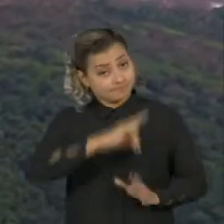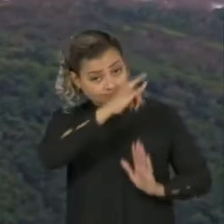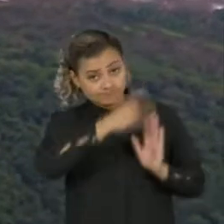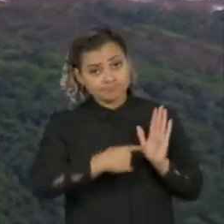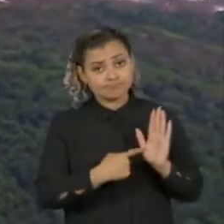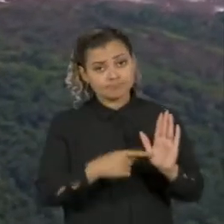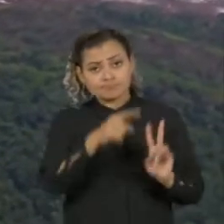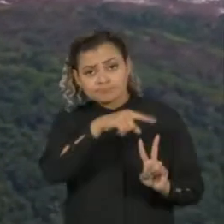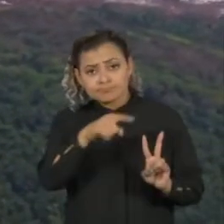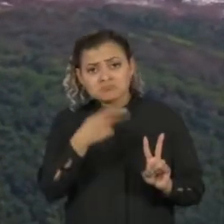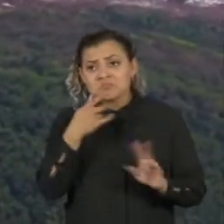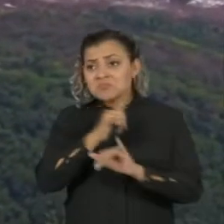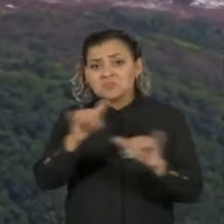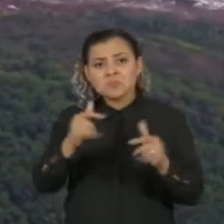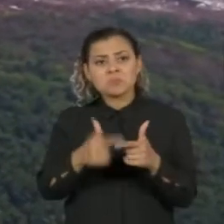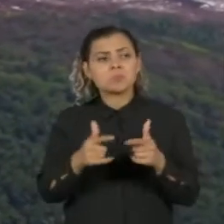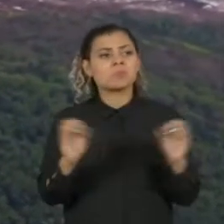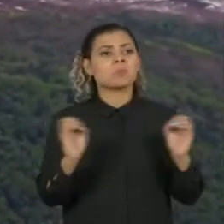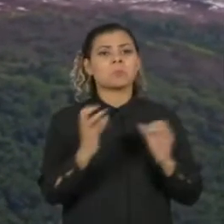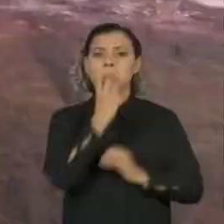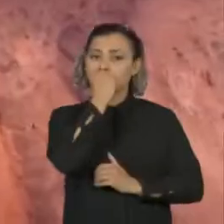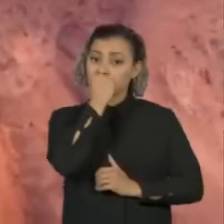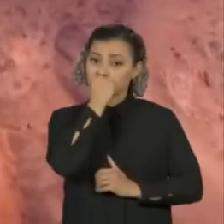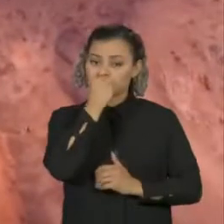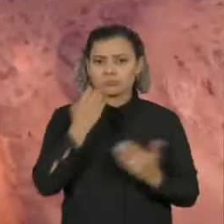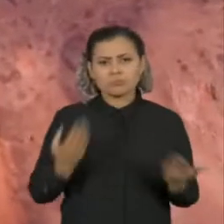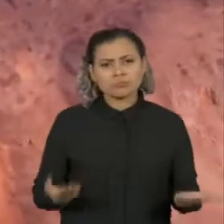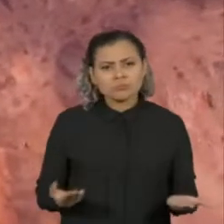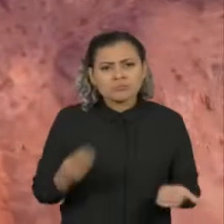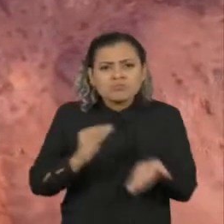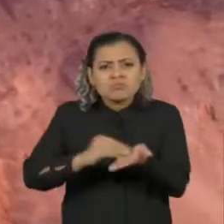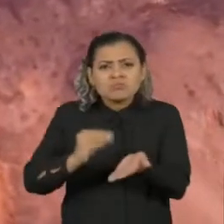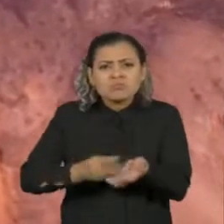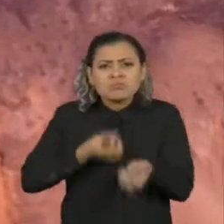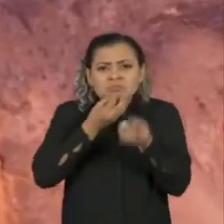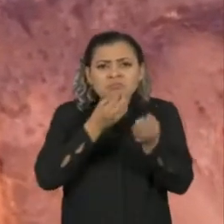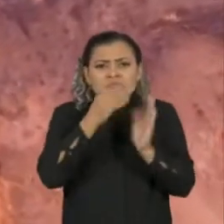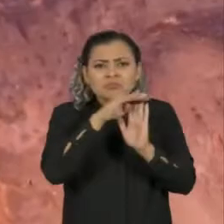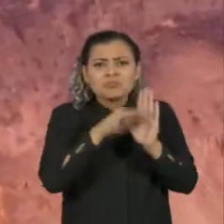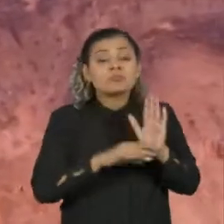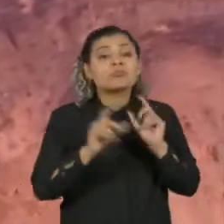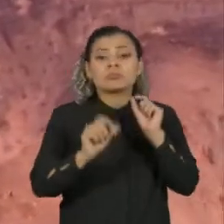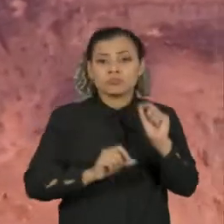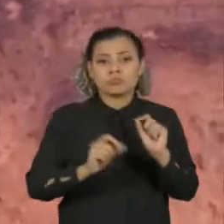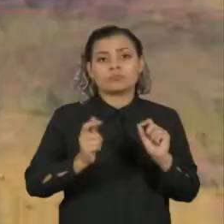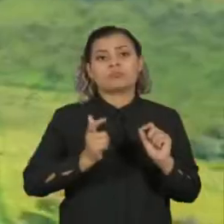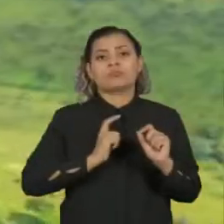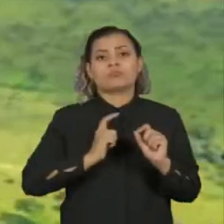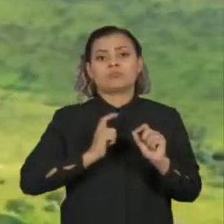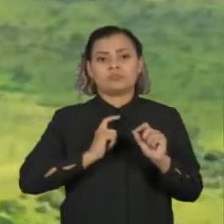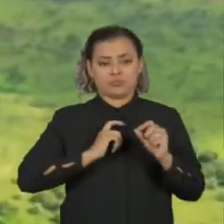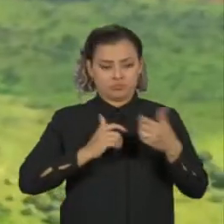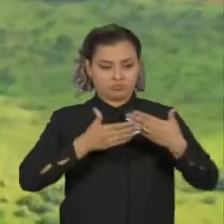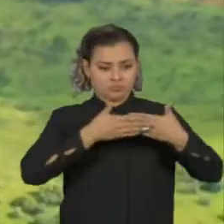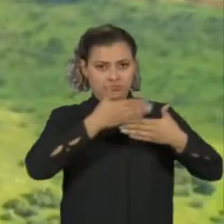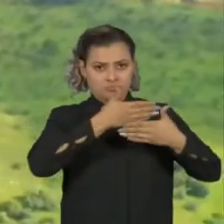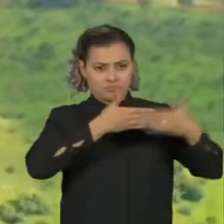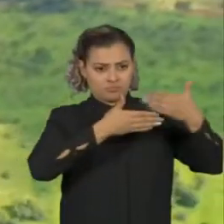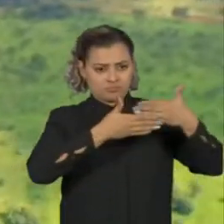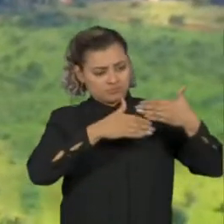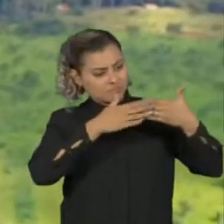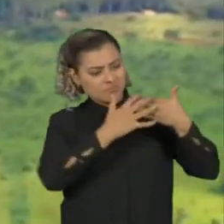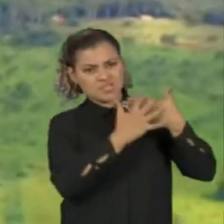a Vale não citou problemas na estrutura. Deixou de informar, por exemplo, a presença de sedimentos no dreno e leituras